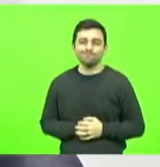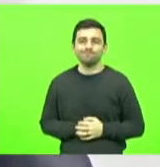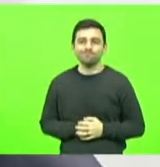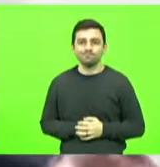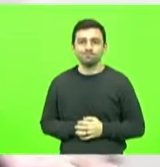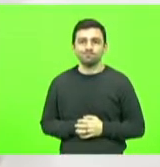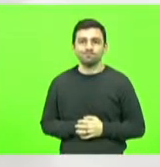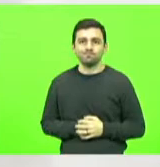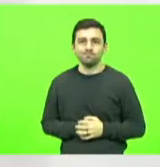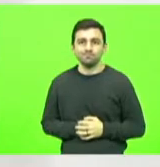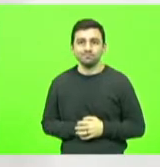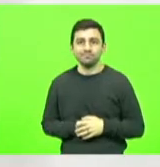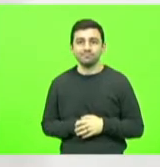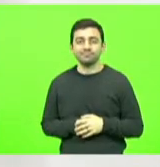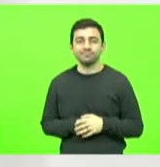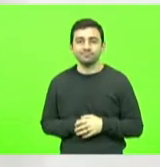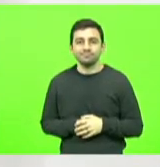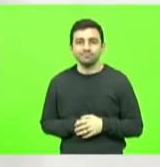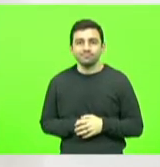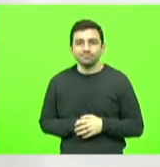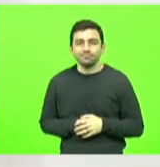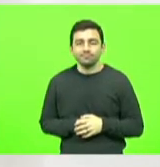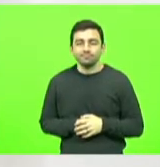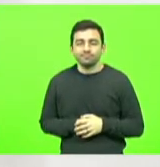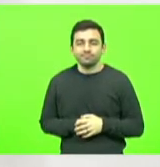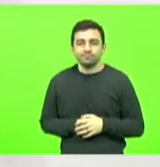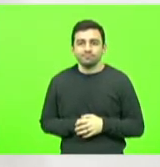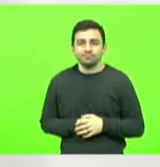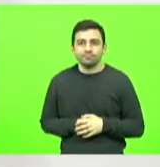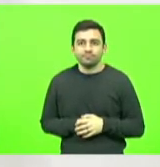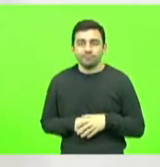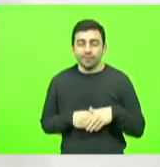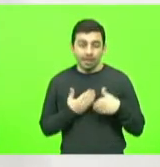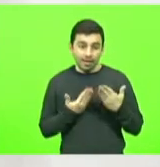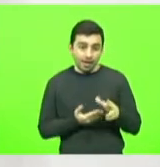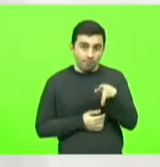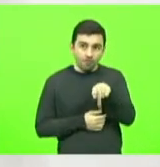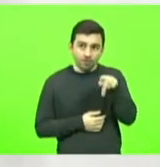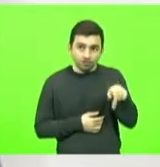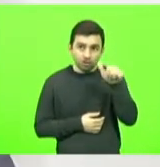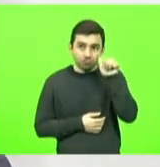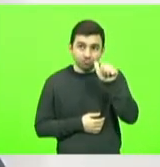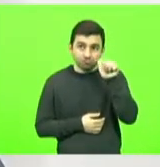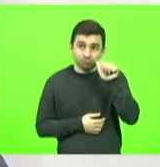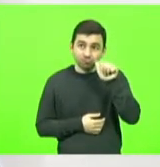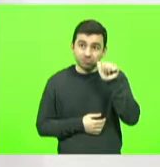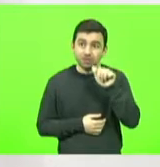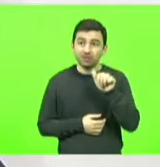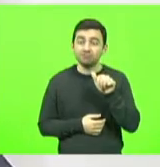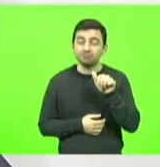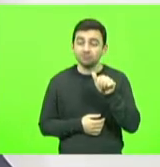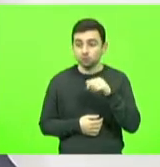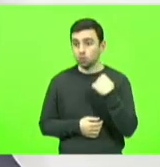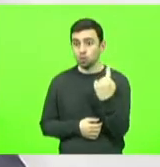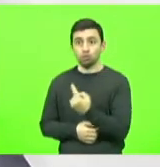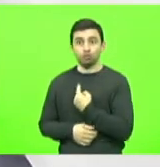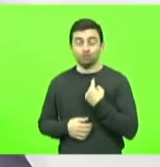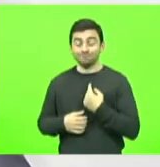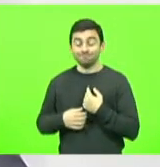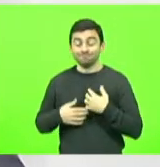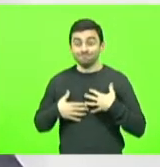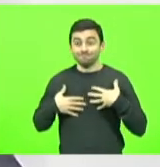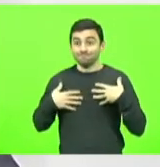o que deixa não só a professora, mas todos nós muito orgulhosos